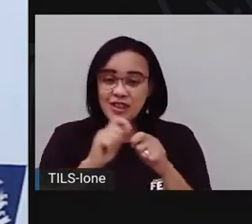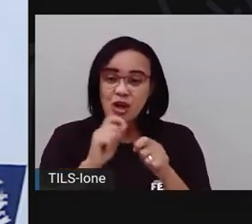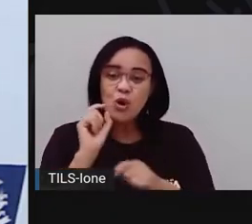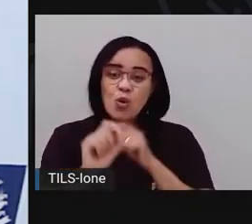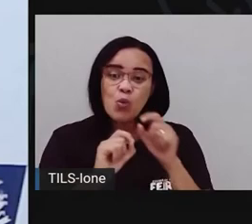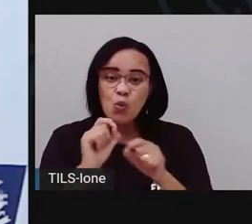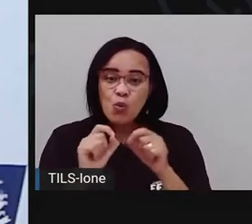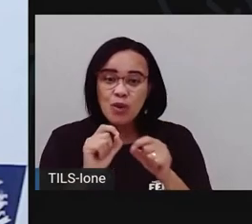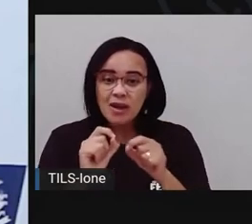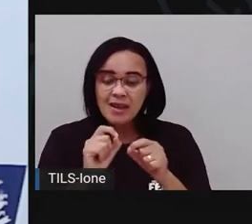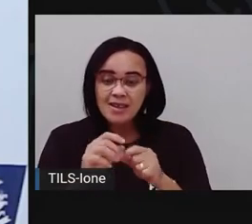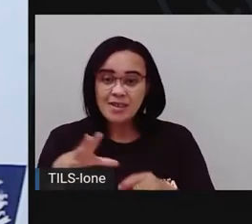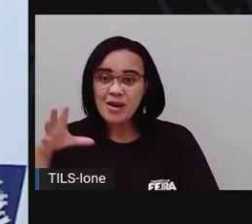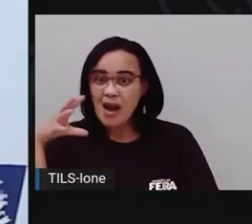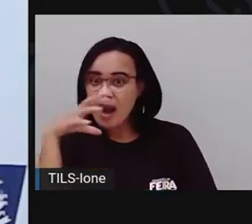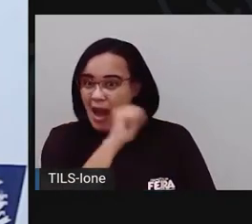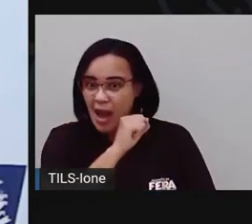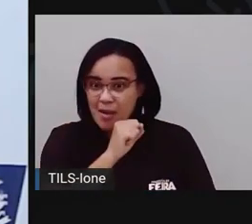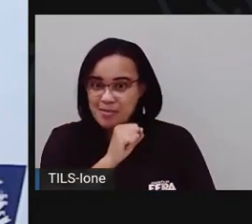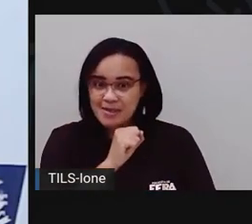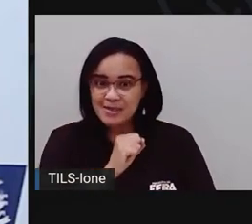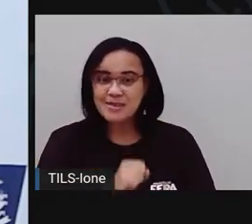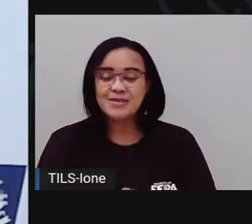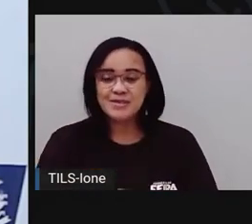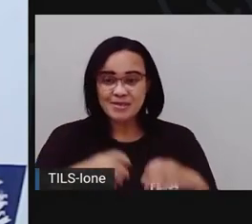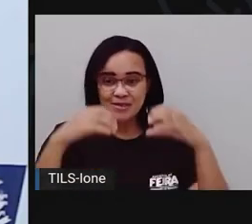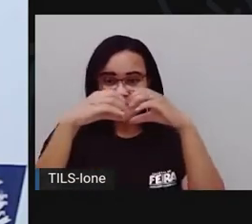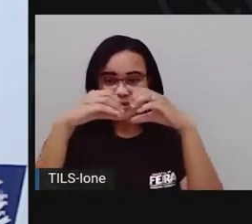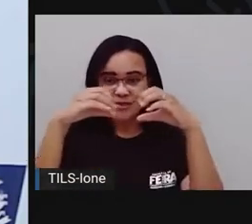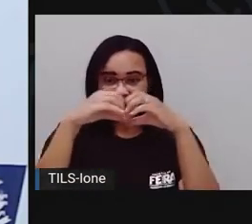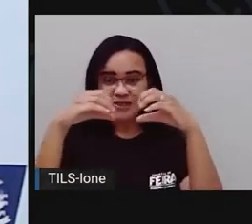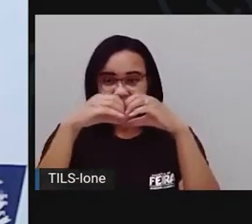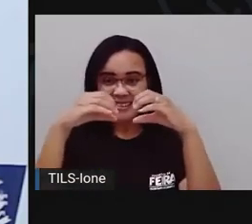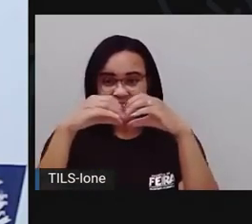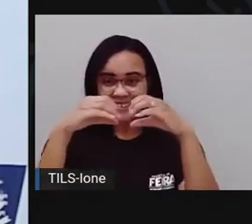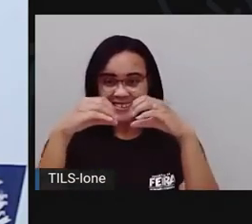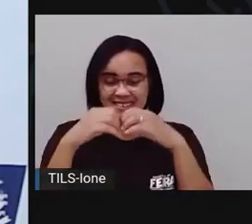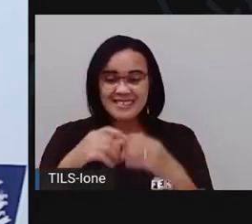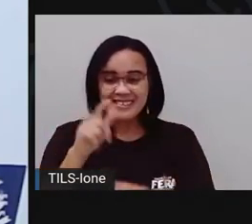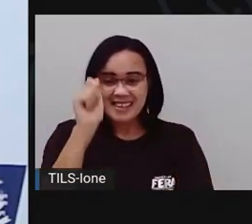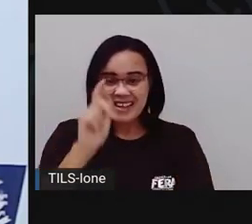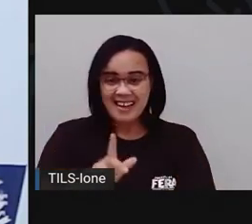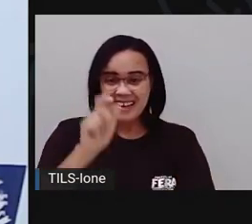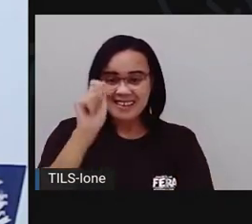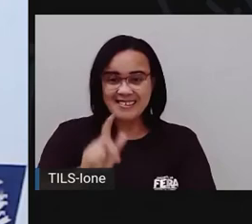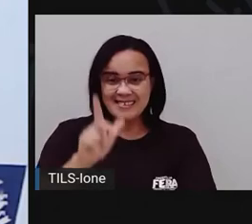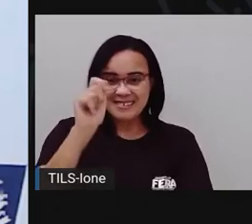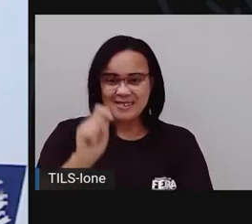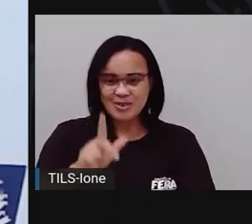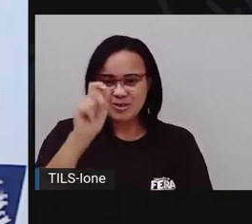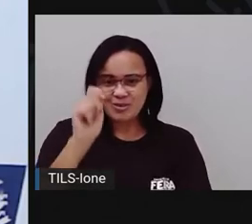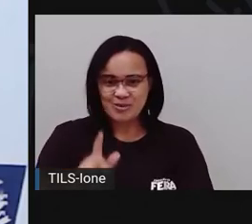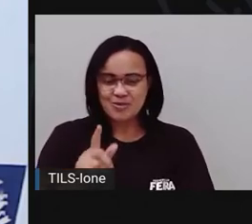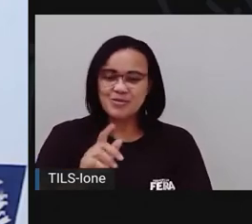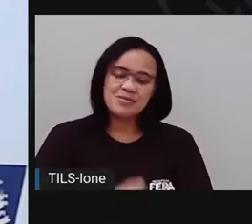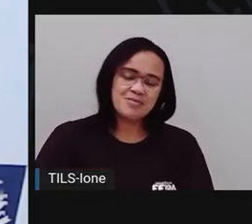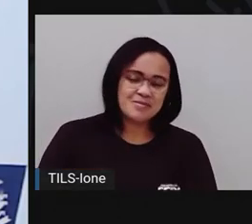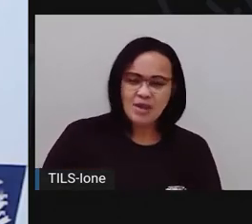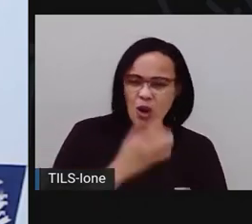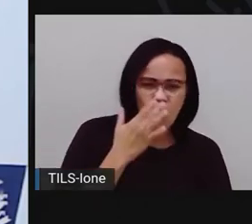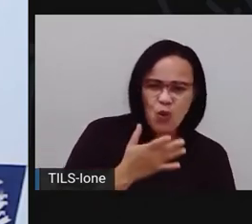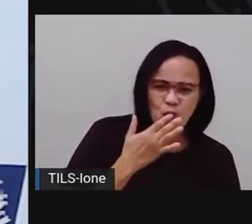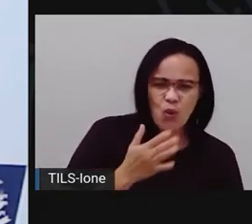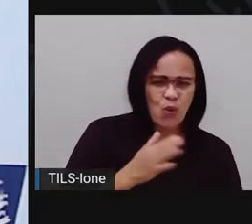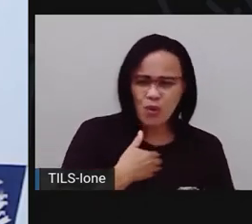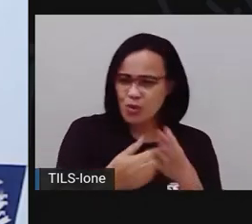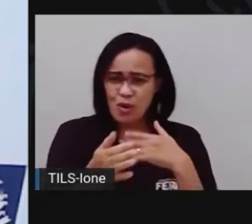Vou aproveitar ali um tempinho, rapidinho, fazer um coração. E vou fazer um coração azul. Vou fazer um coração azul. Porque a gente não tem isso de cor, não. A